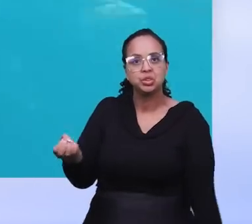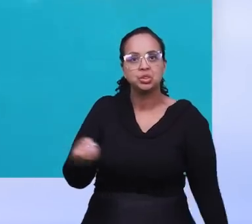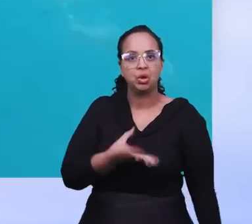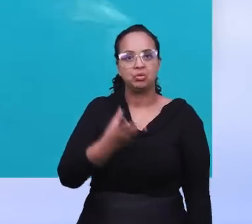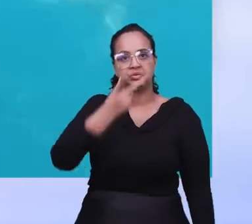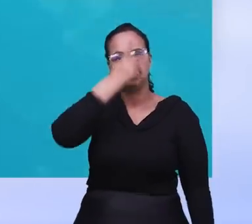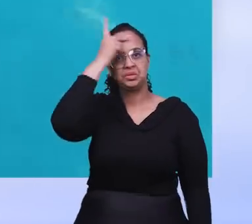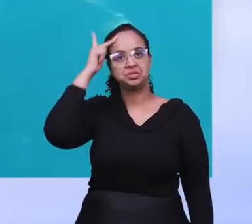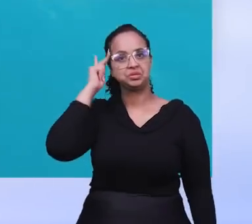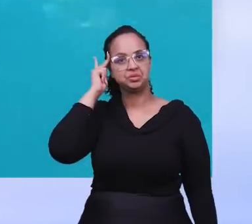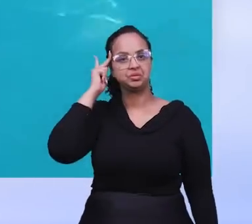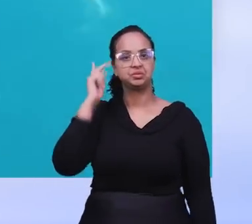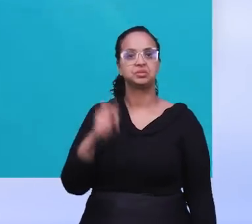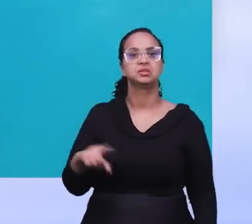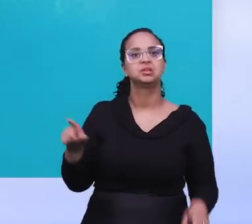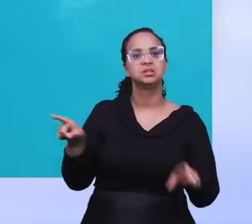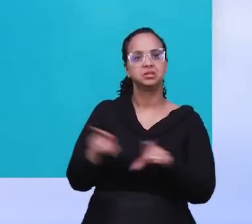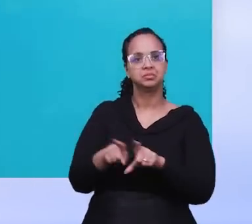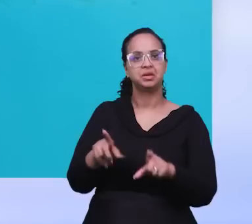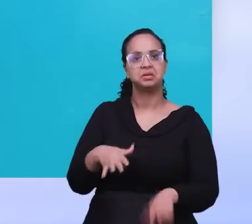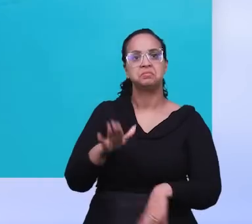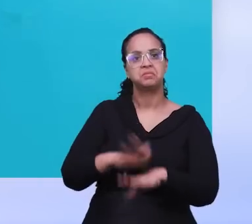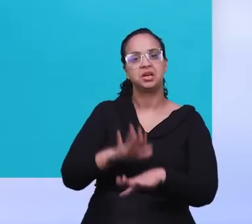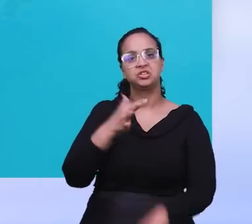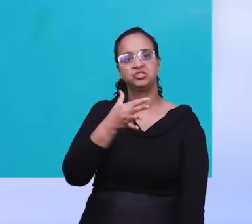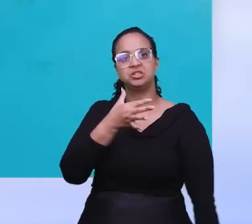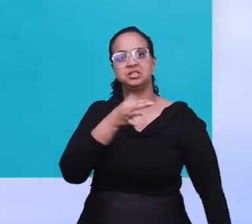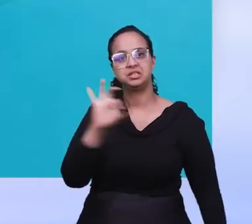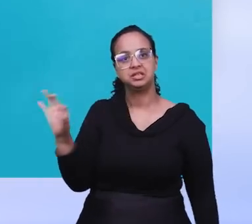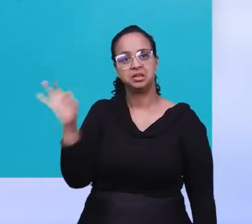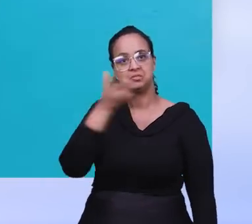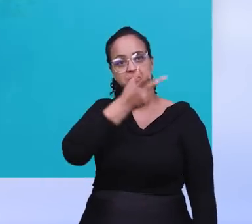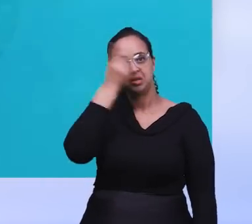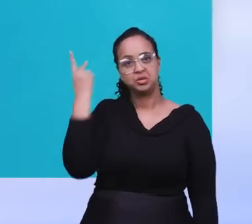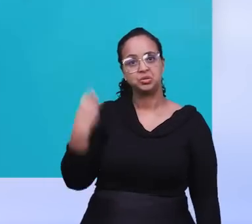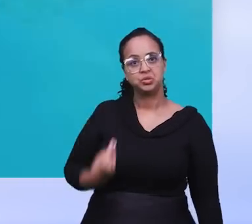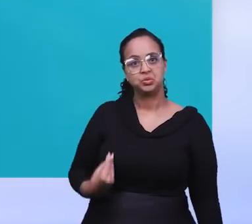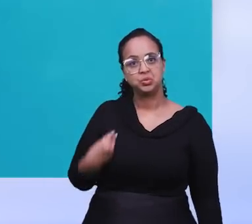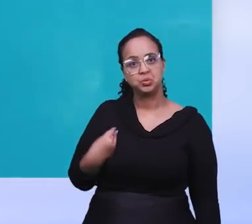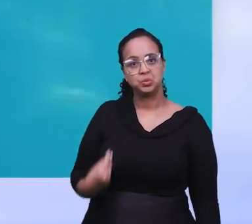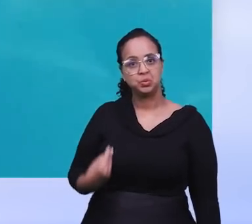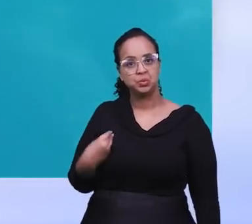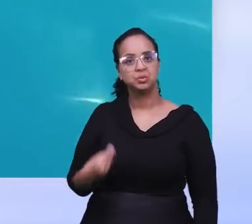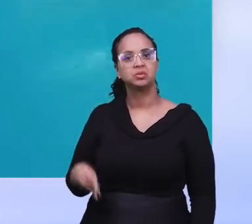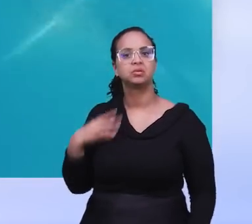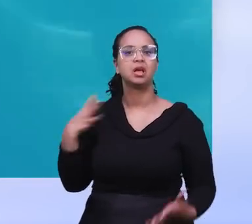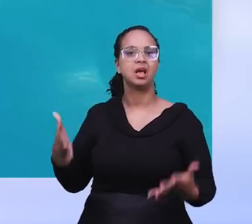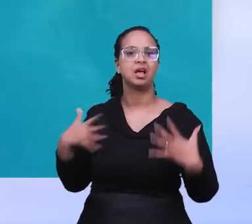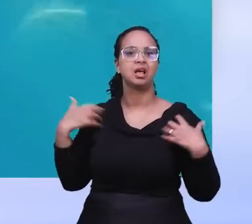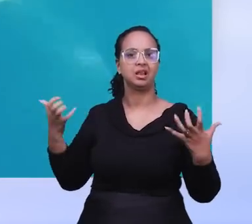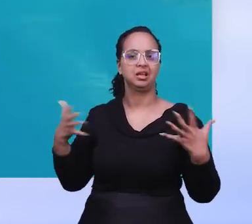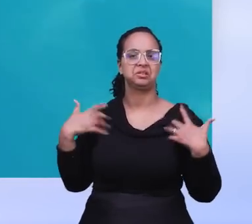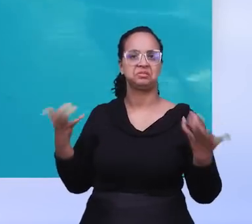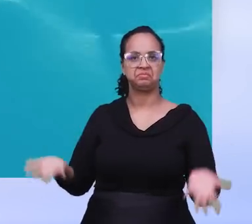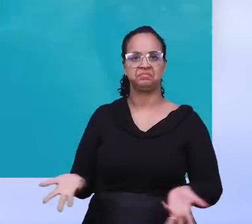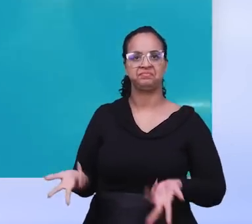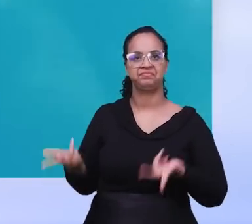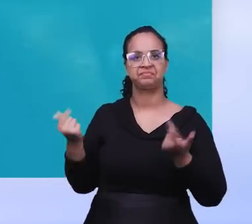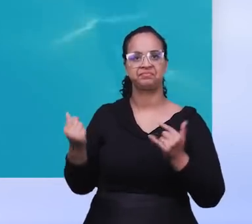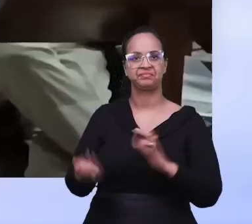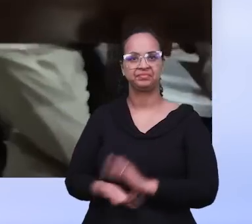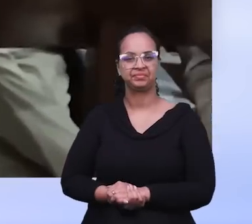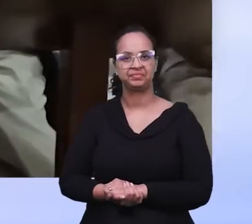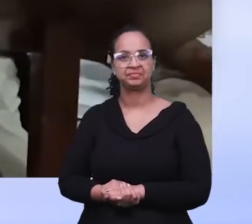novas criaturas em Cristo Jesus. Mais de 100 pessoas participaram desse culto especial como corpo, se alegrando por essa